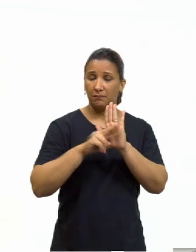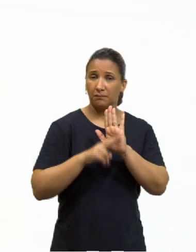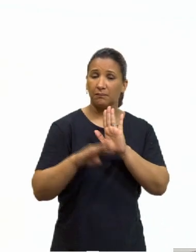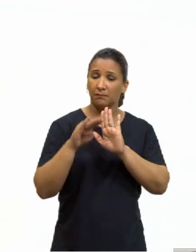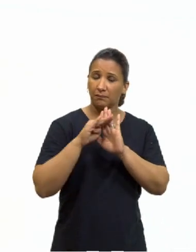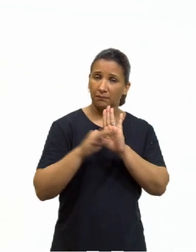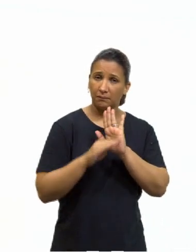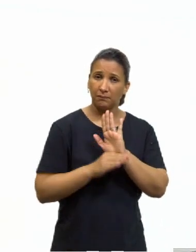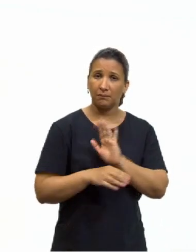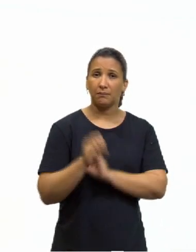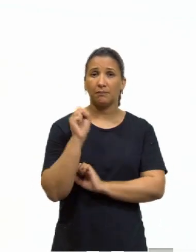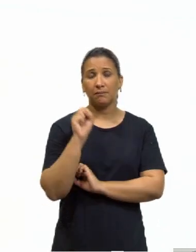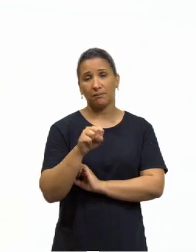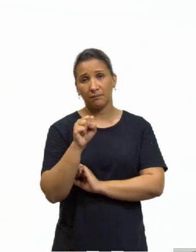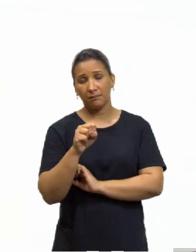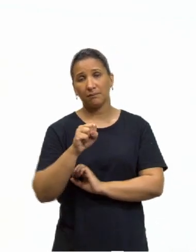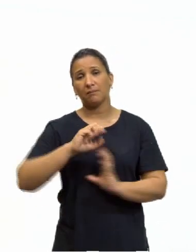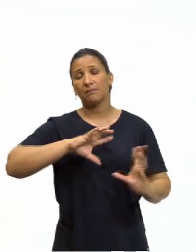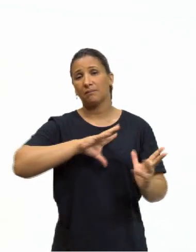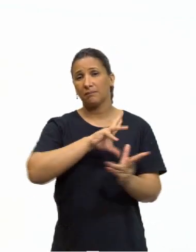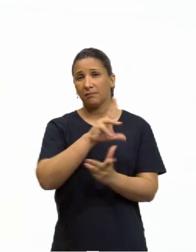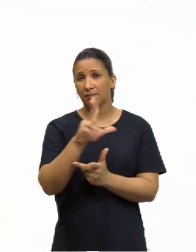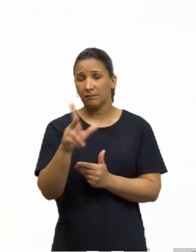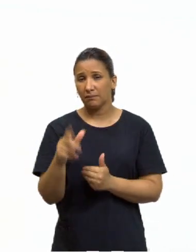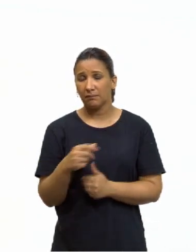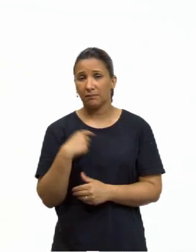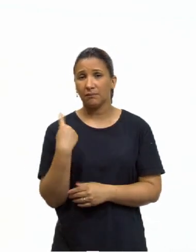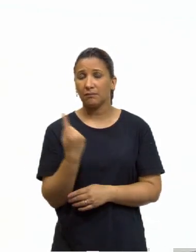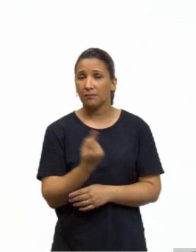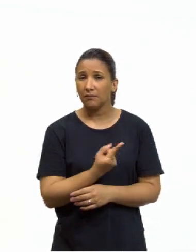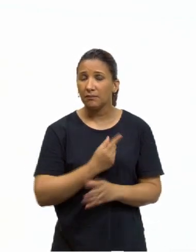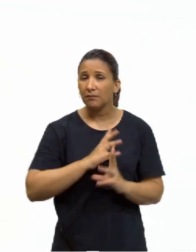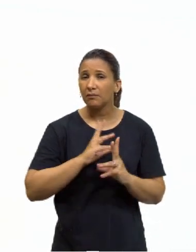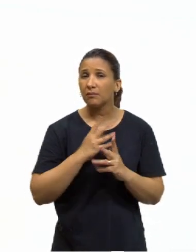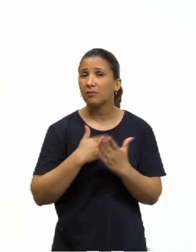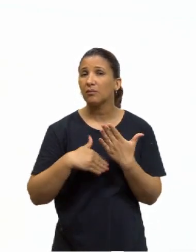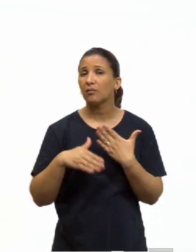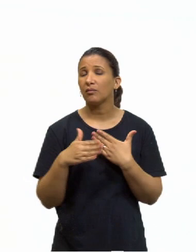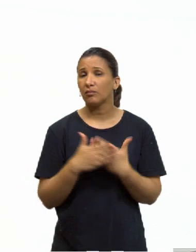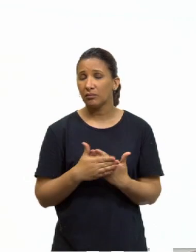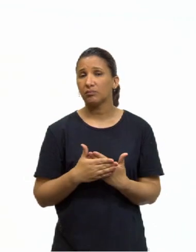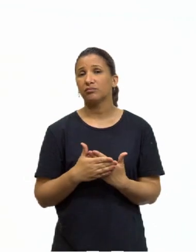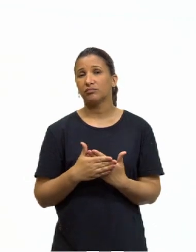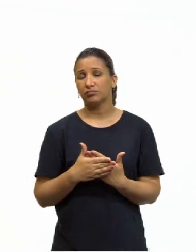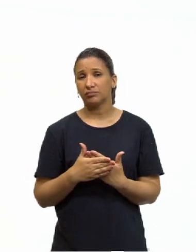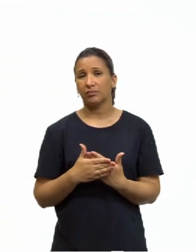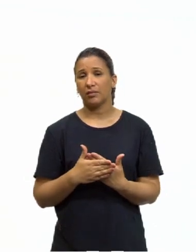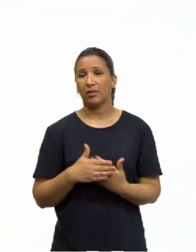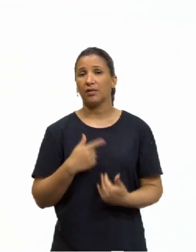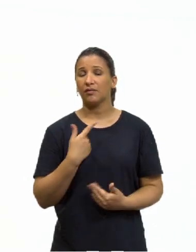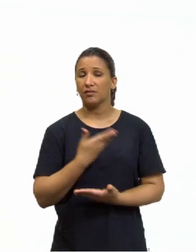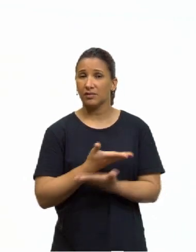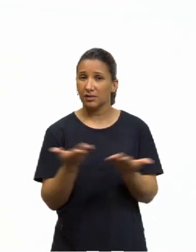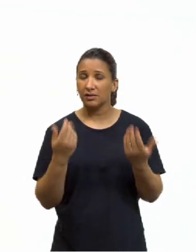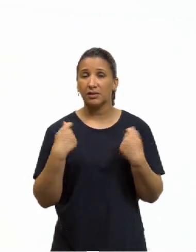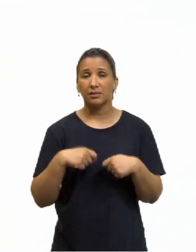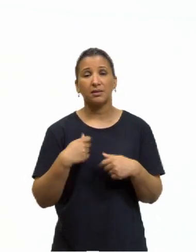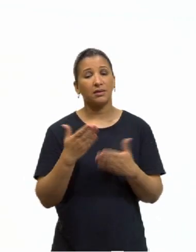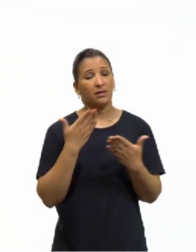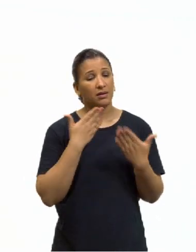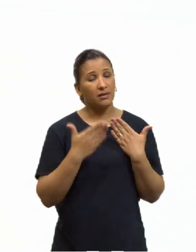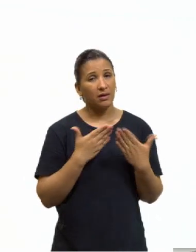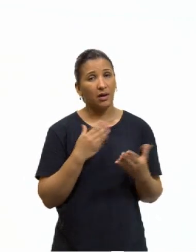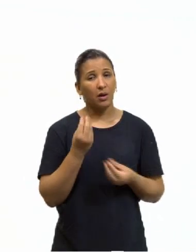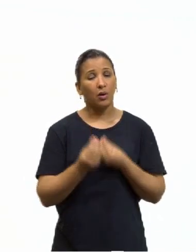calma, ela tem que ser universalizada e aí você também tem que avaliar como é que você vai